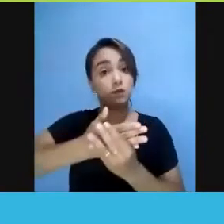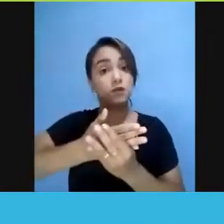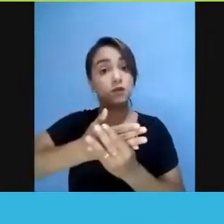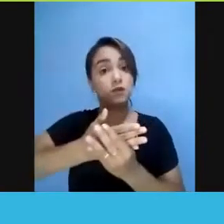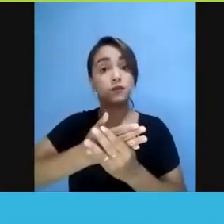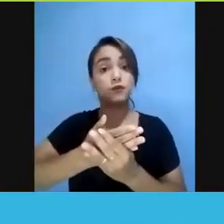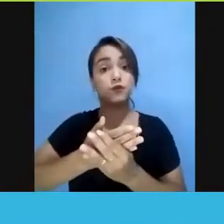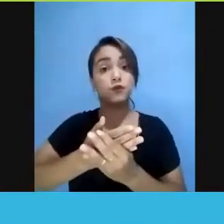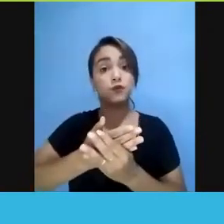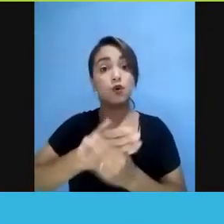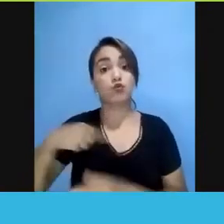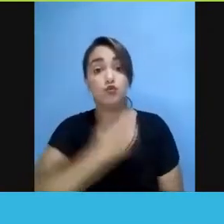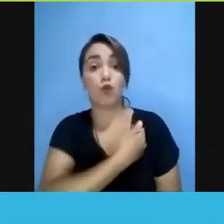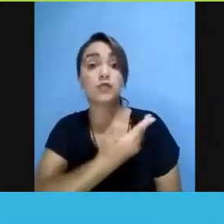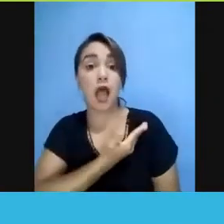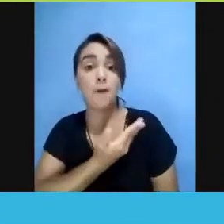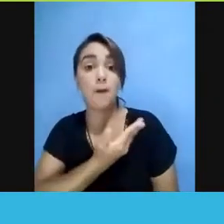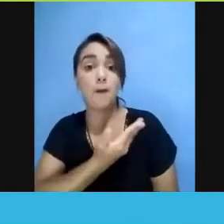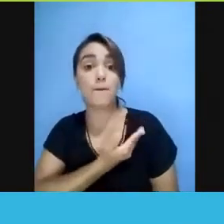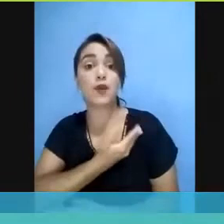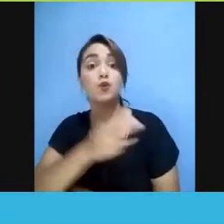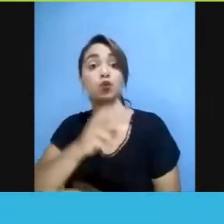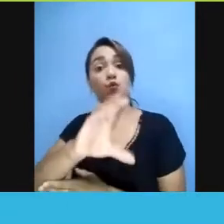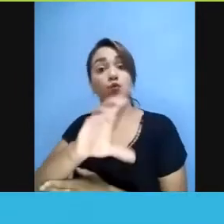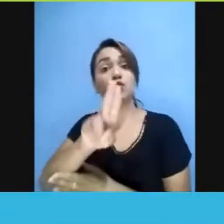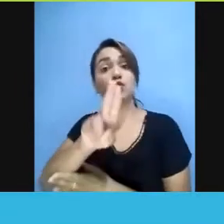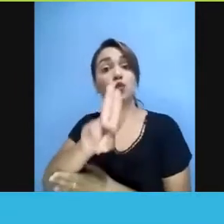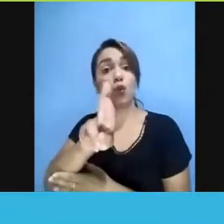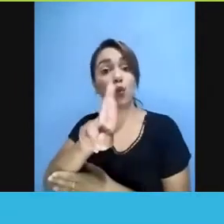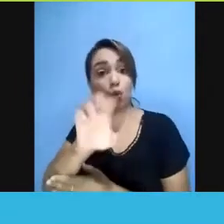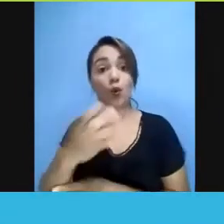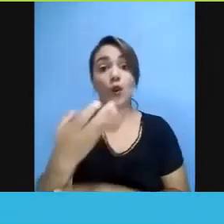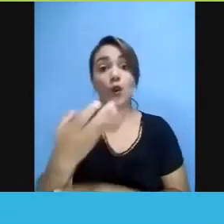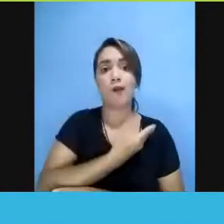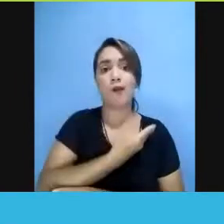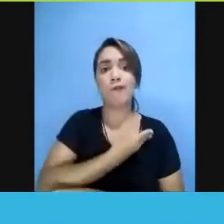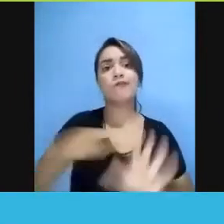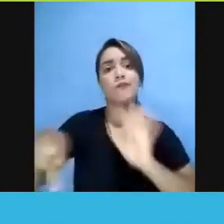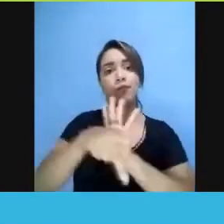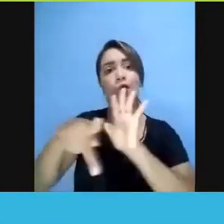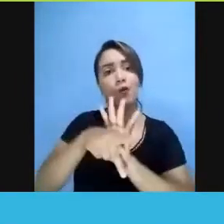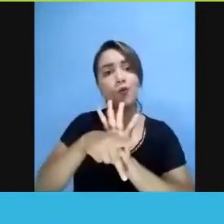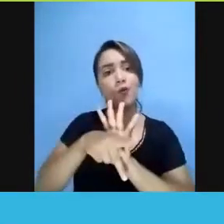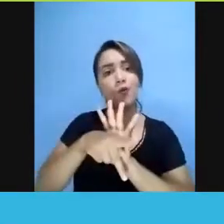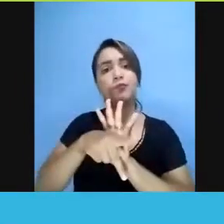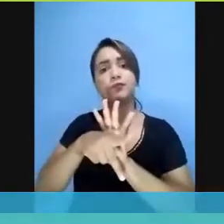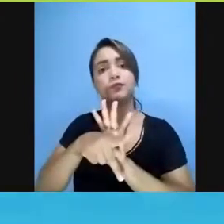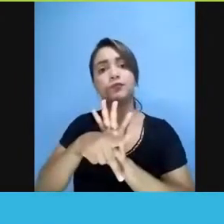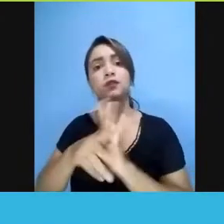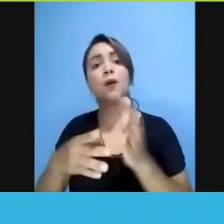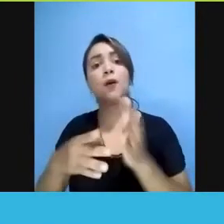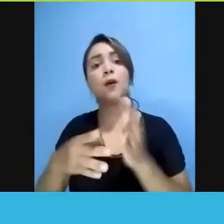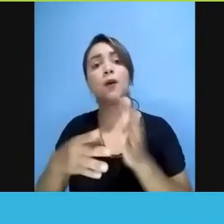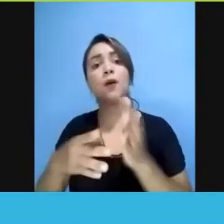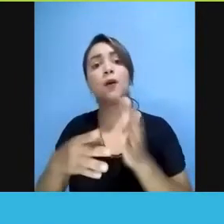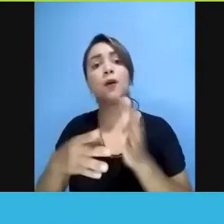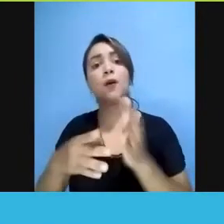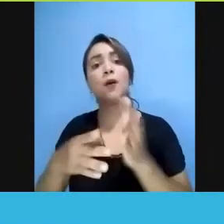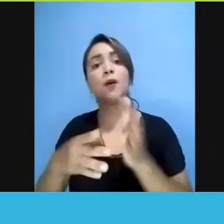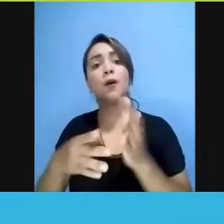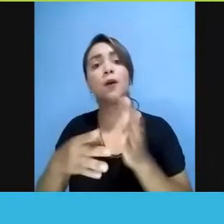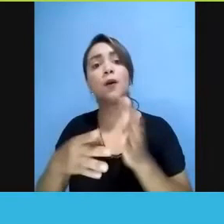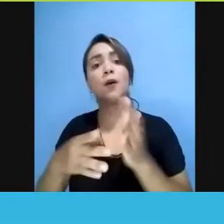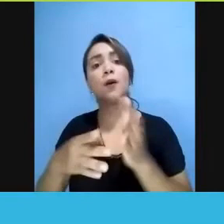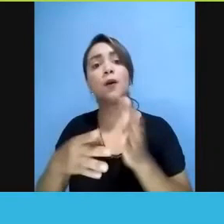Cury, que é amigo da corte, Estamos junto num processo da Defensoria Pública da União em São Paulo, pelo adiamento do Enem,